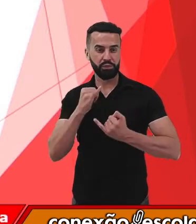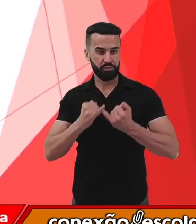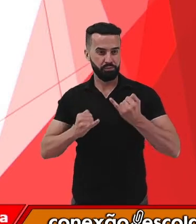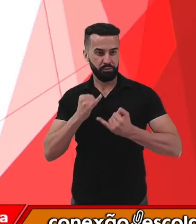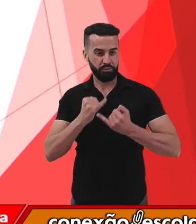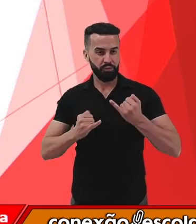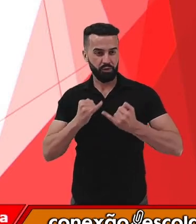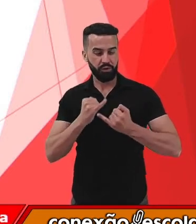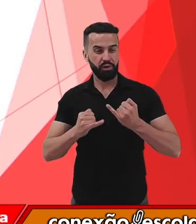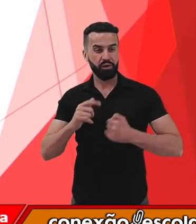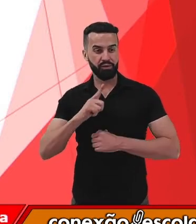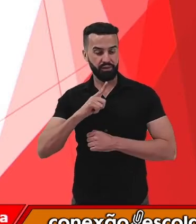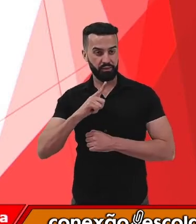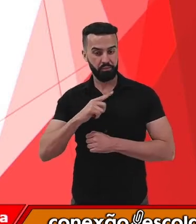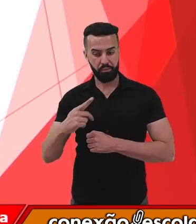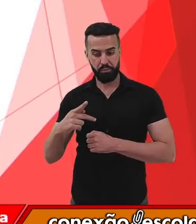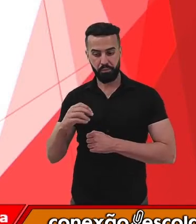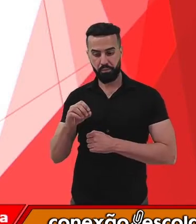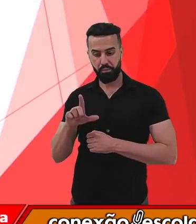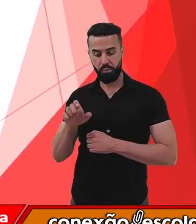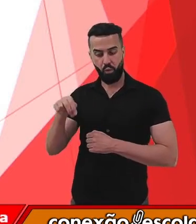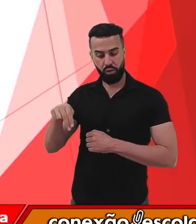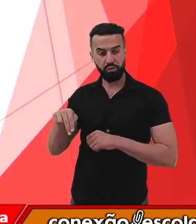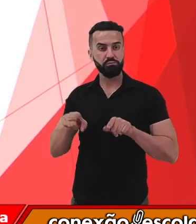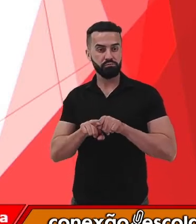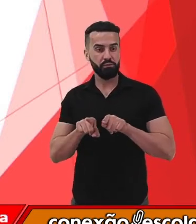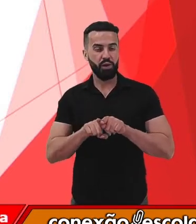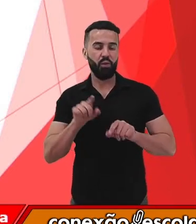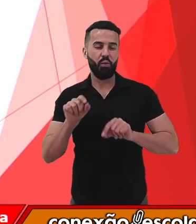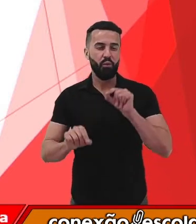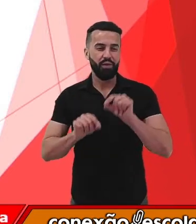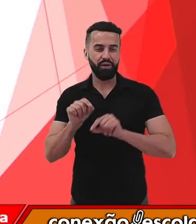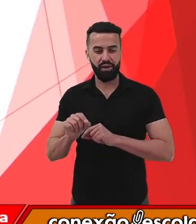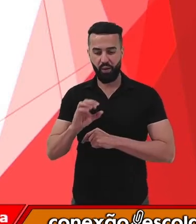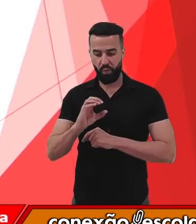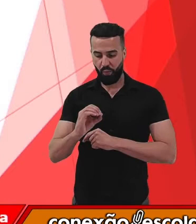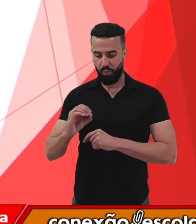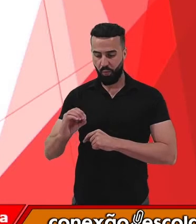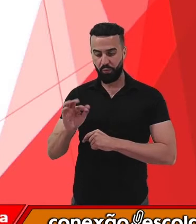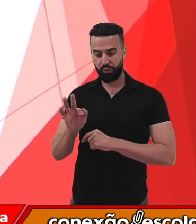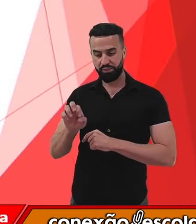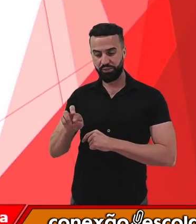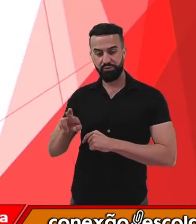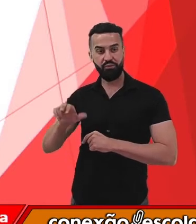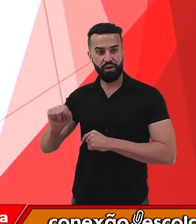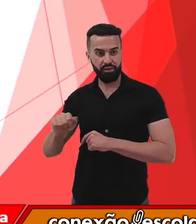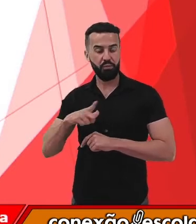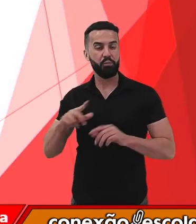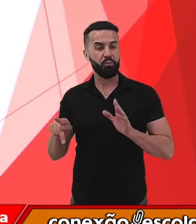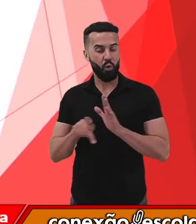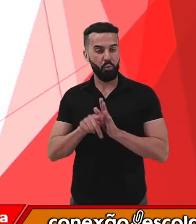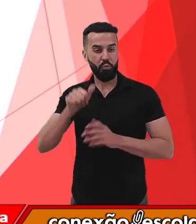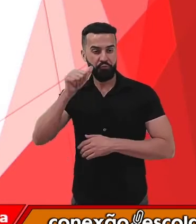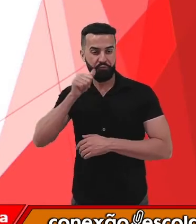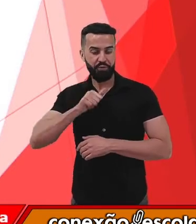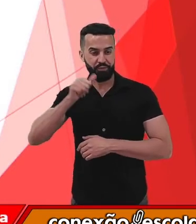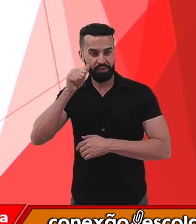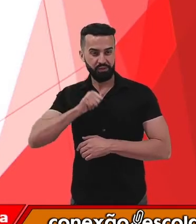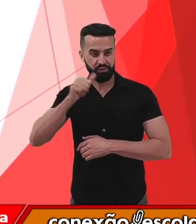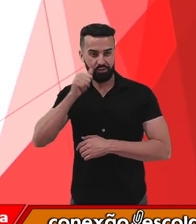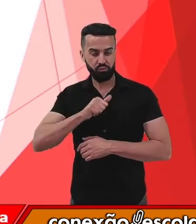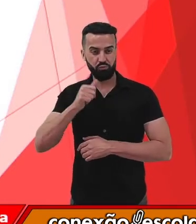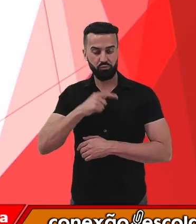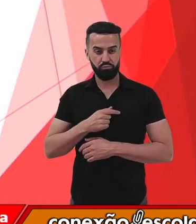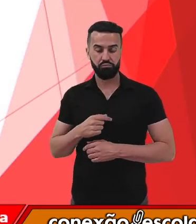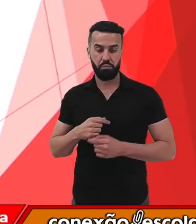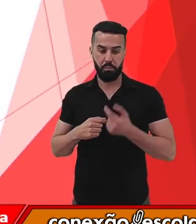encontrado lá no grão de pólen, e também temos a osfera, que é o gameta feminino. Tanto um quanto o